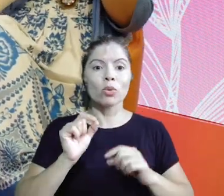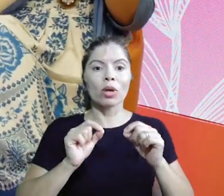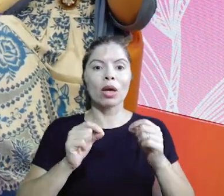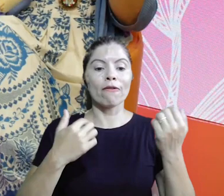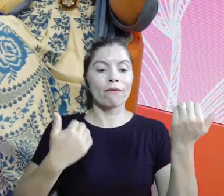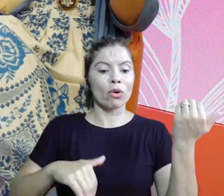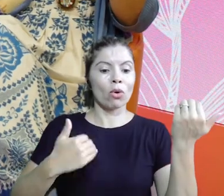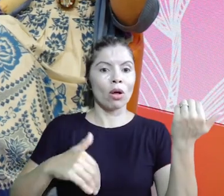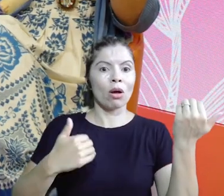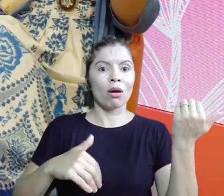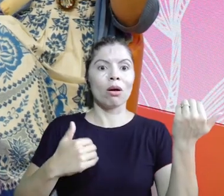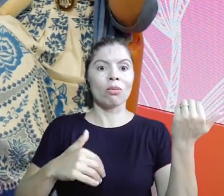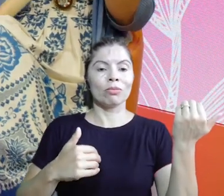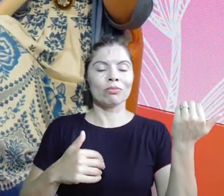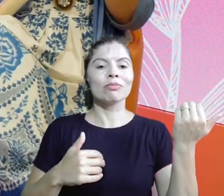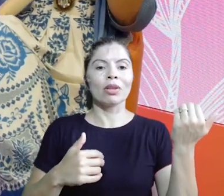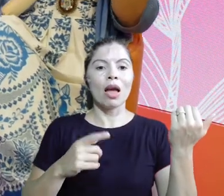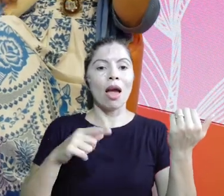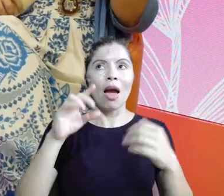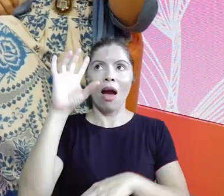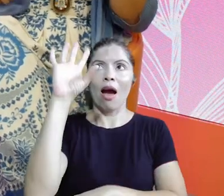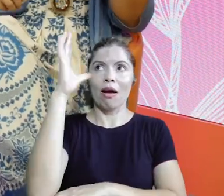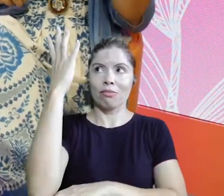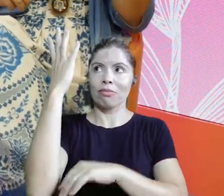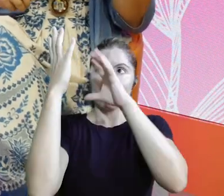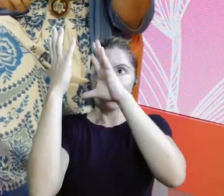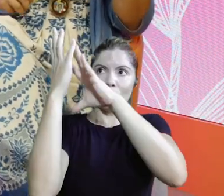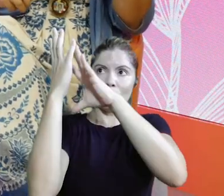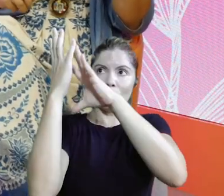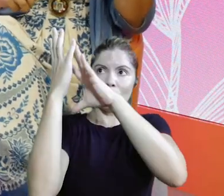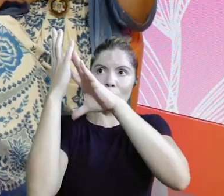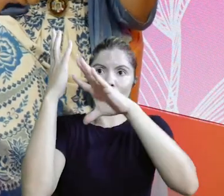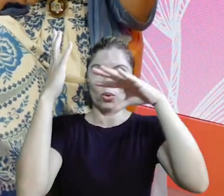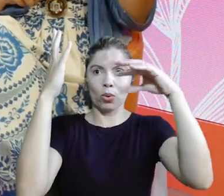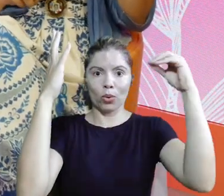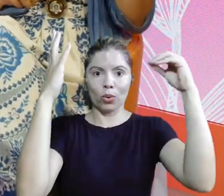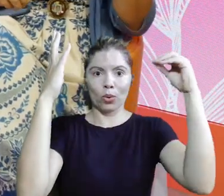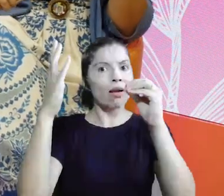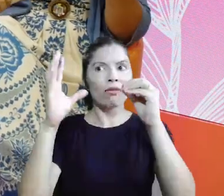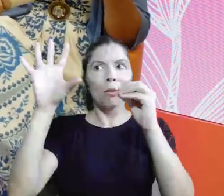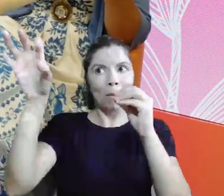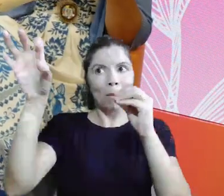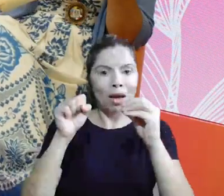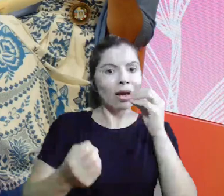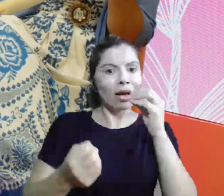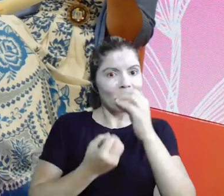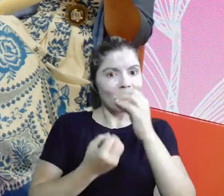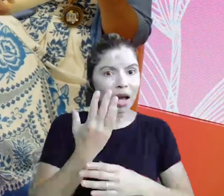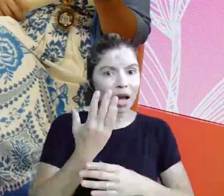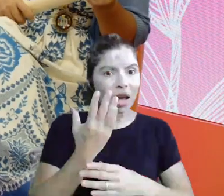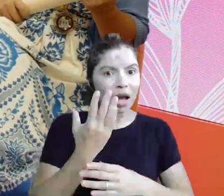porque aquela parte que cai, sabe, da folha, vai ser a parte de trás do violão, agora é só precisar caixa,